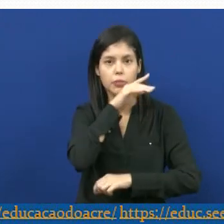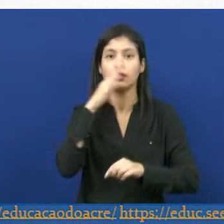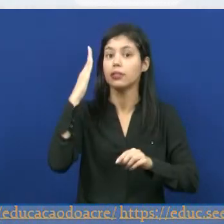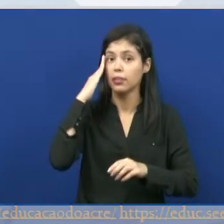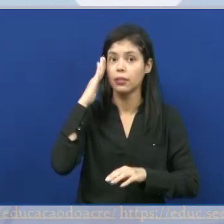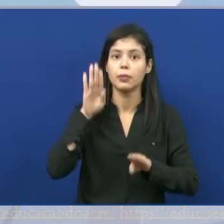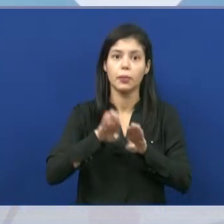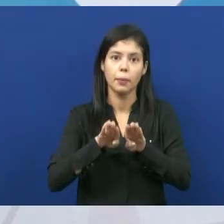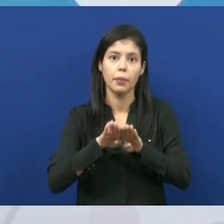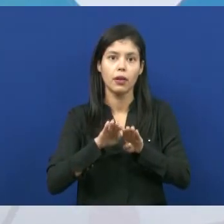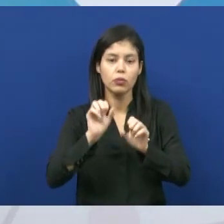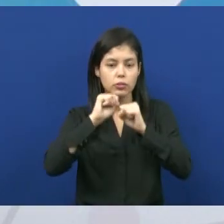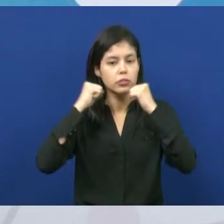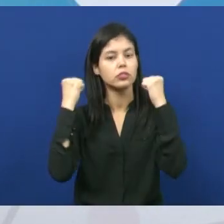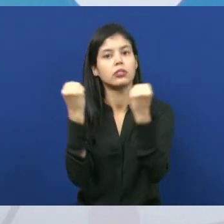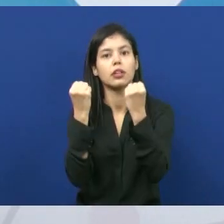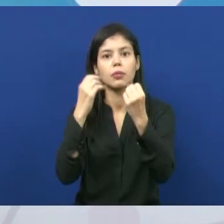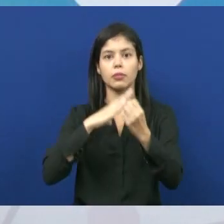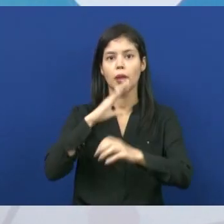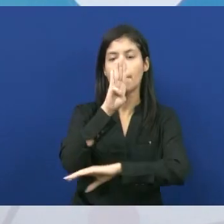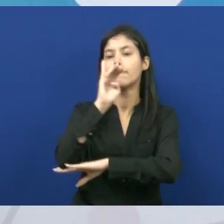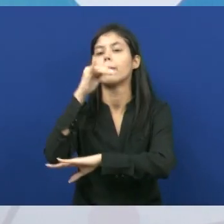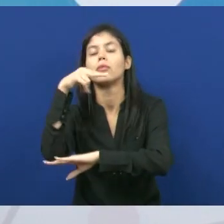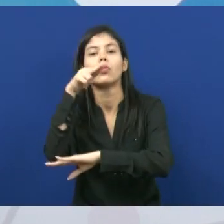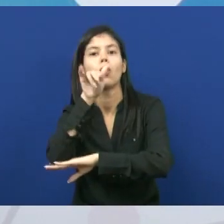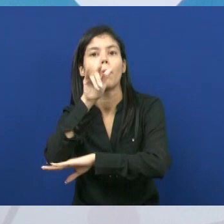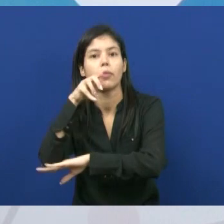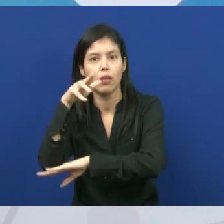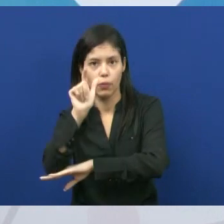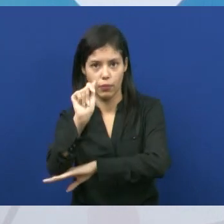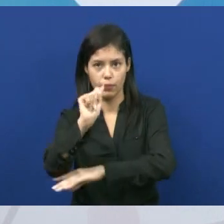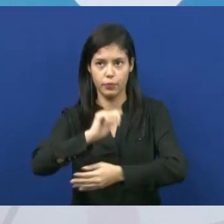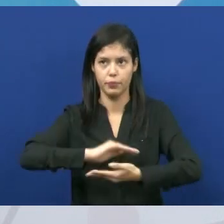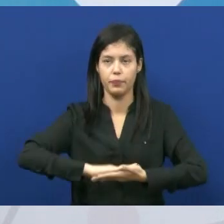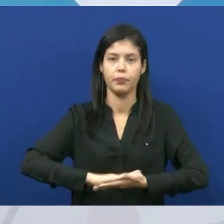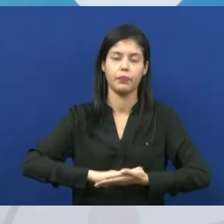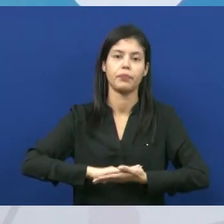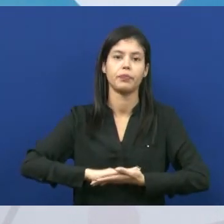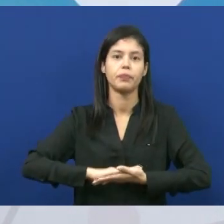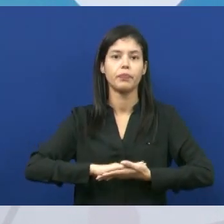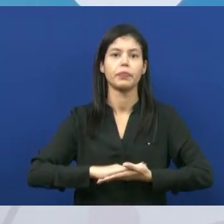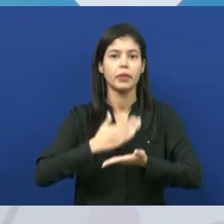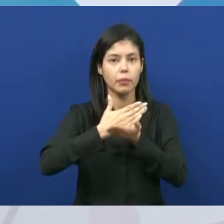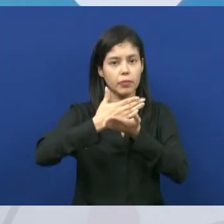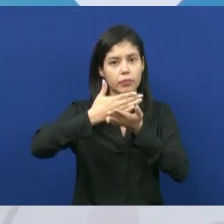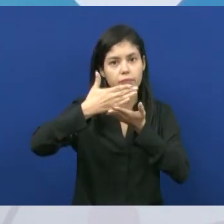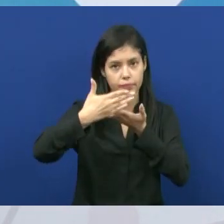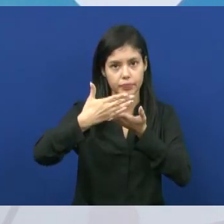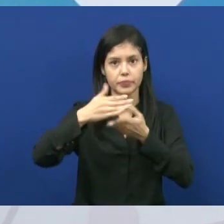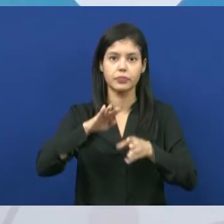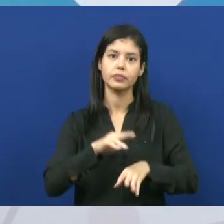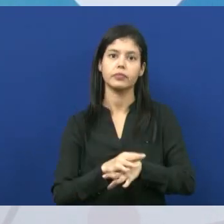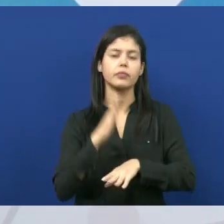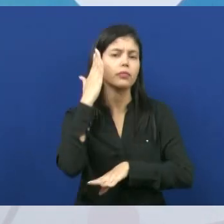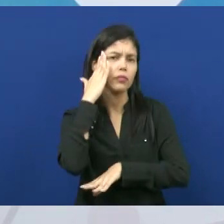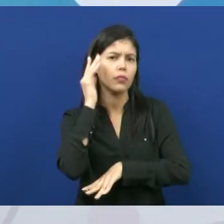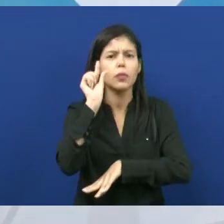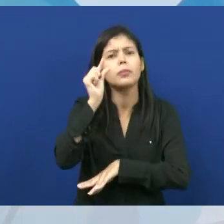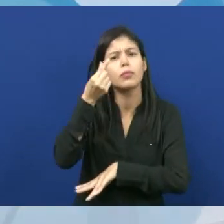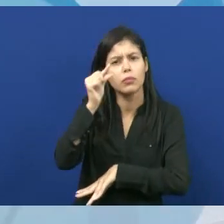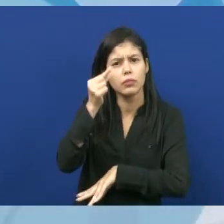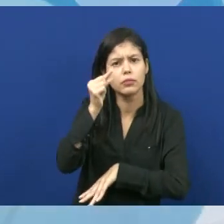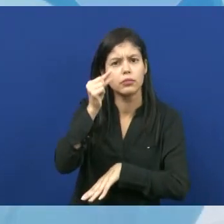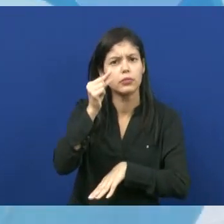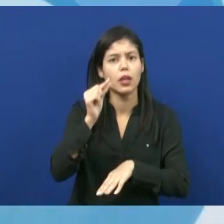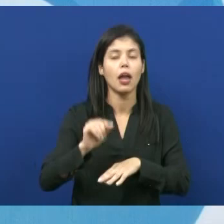entender também sobre o sistema binominal. Vamos lá? Então, para começar, a gente vai entender um pouquinho